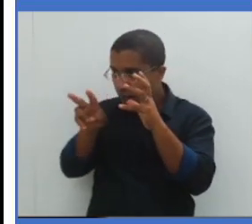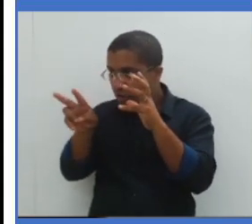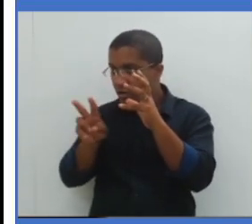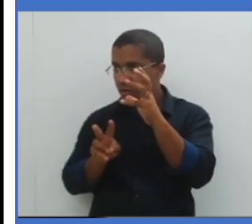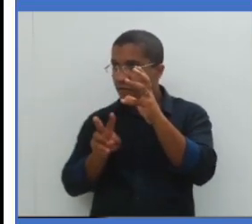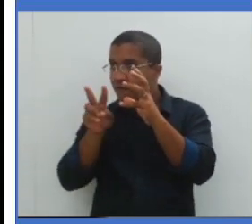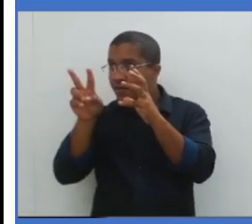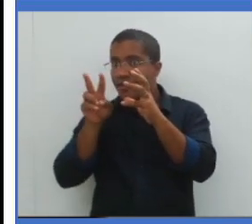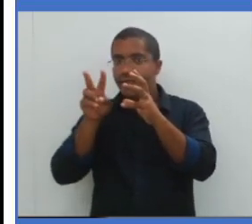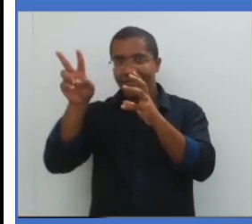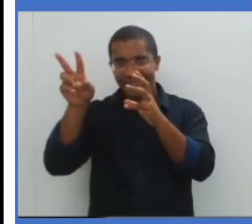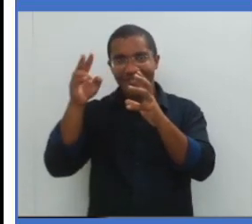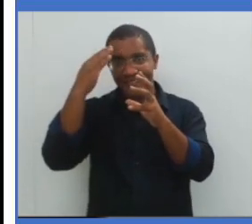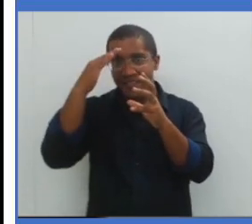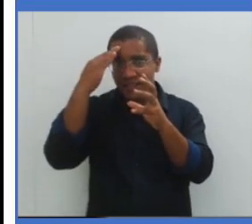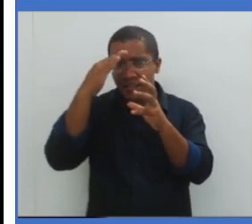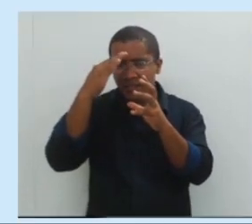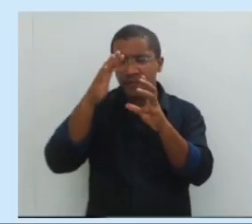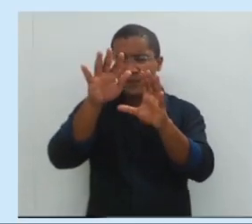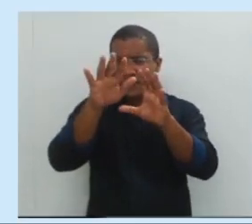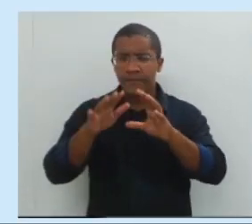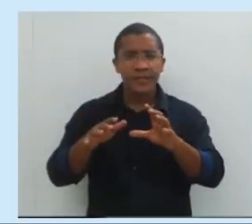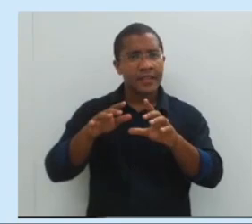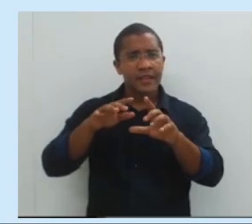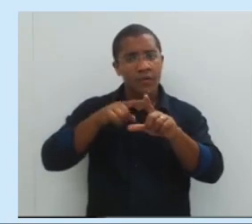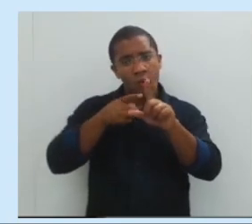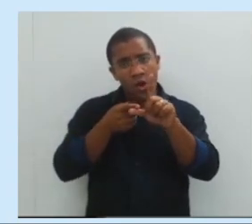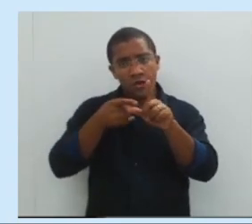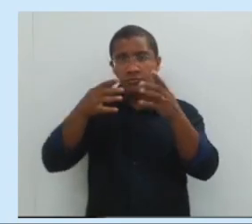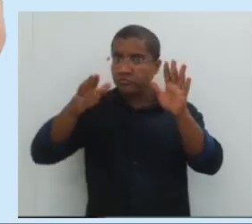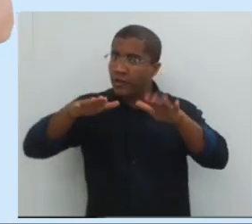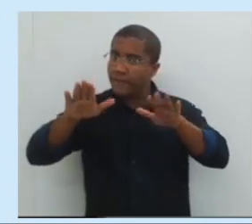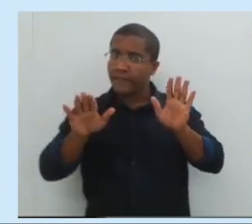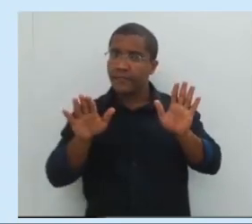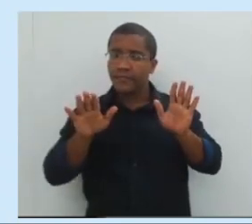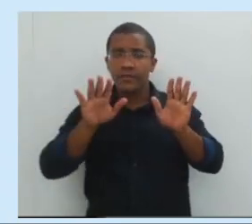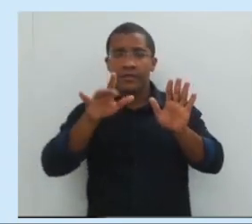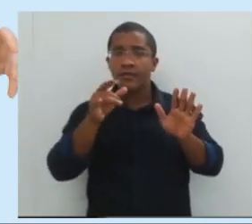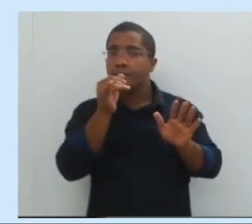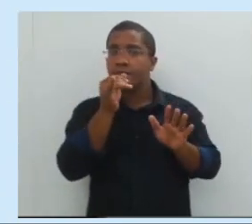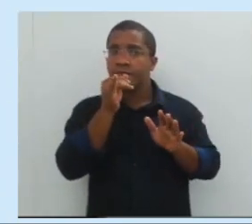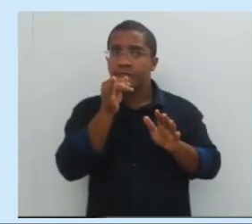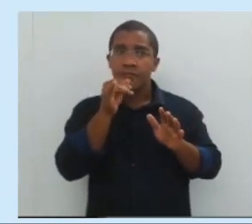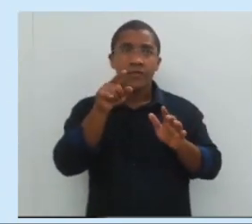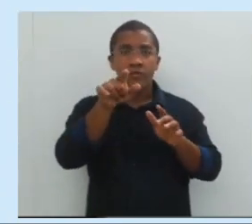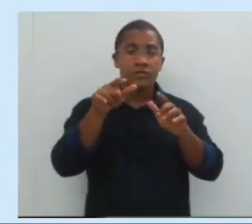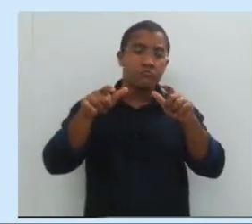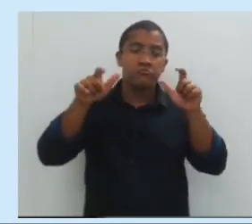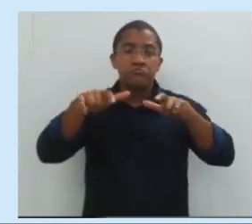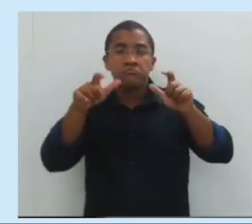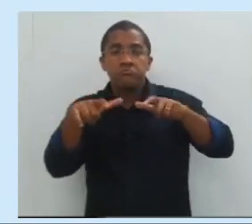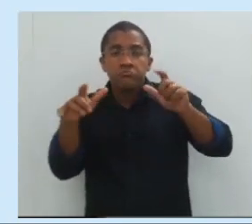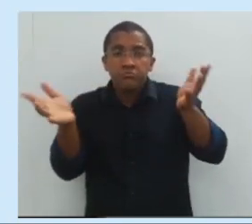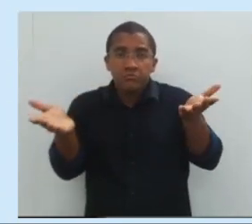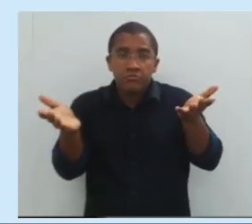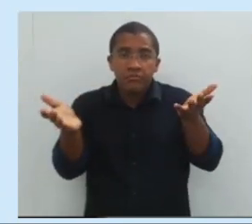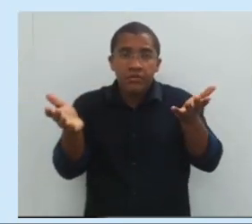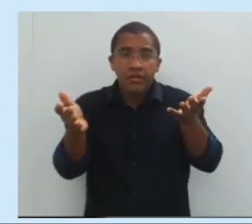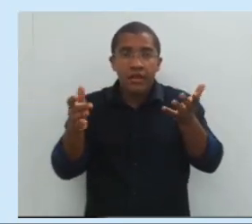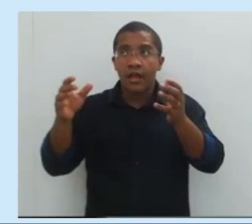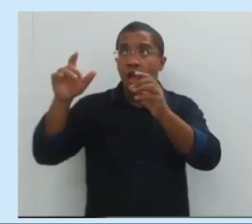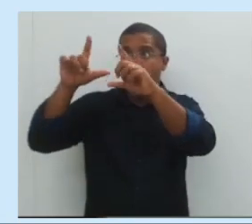pelo sol. Vamos lá. De acordo com a posição, tá certo?